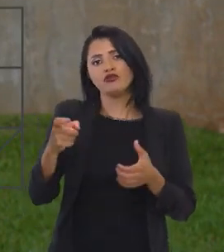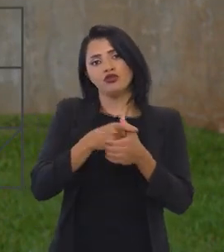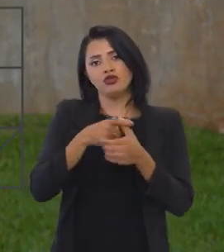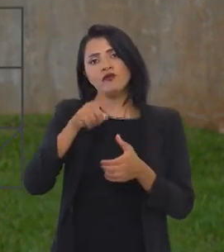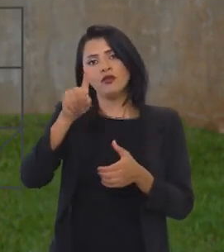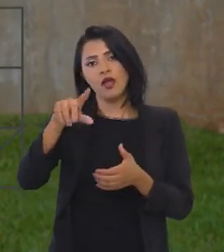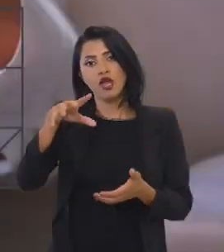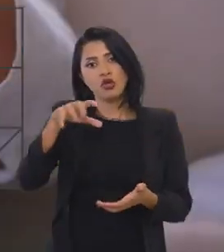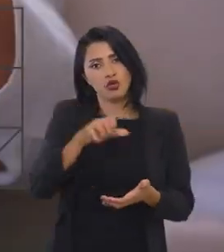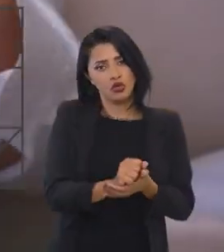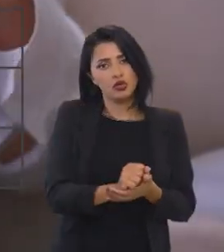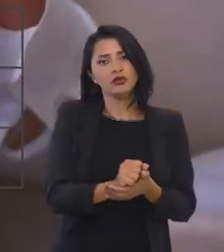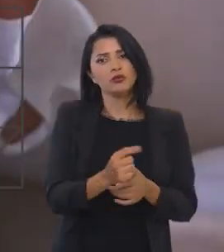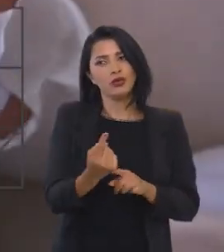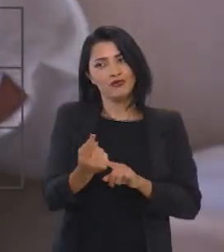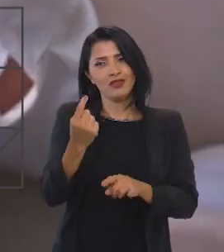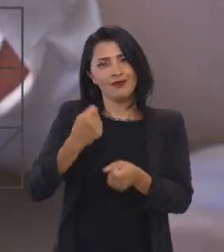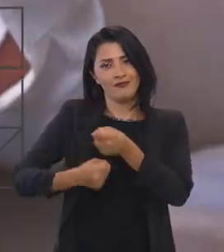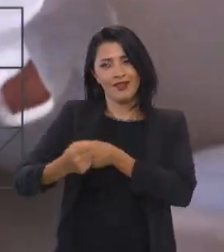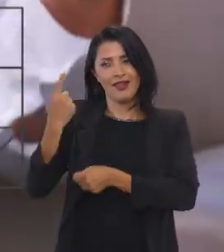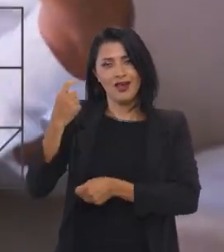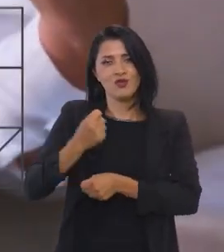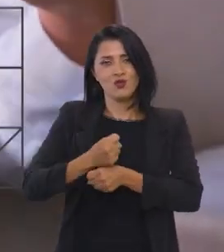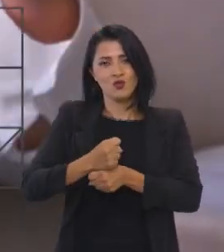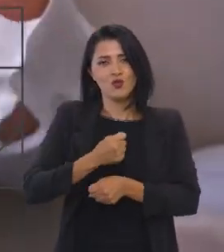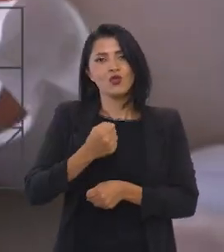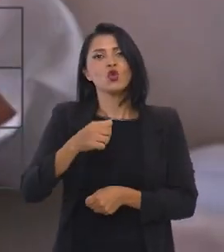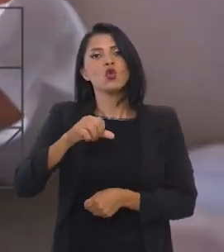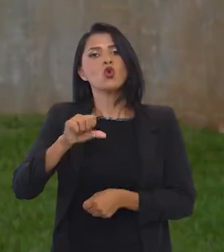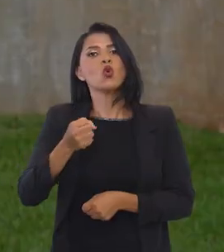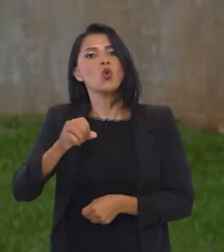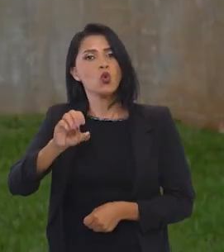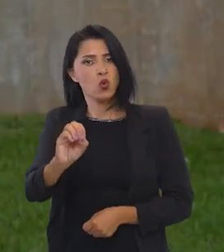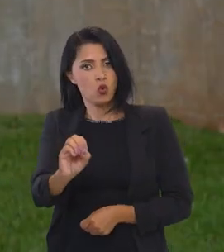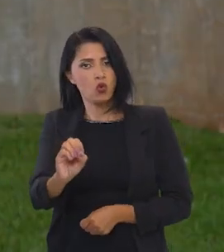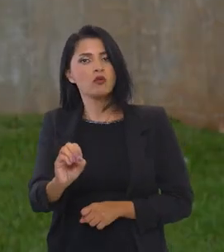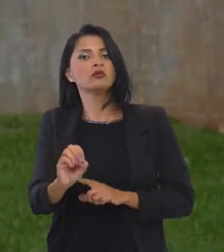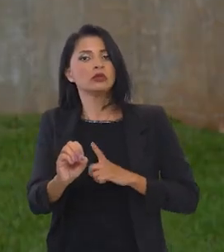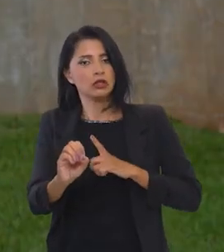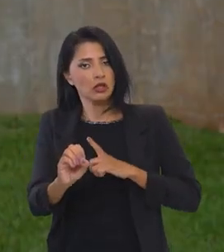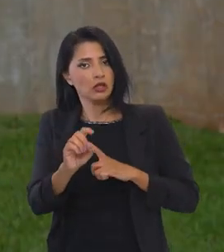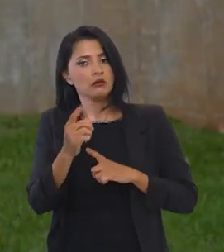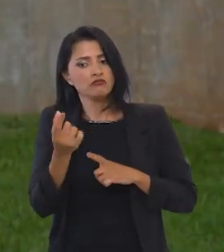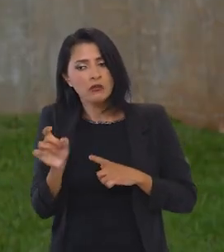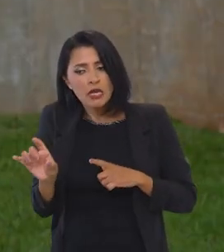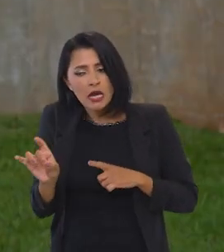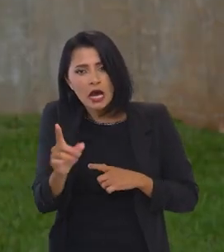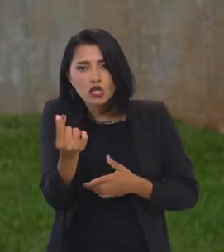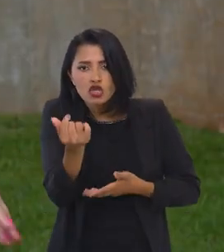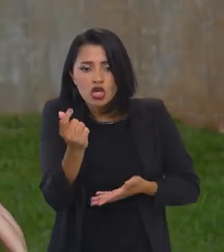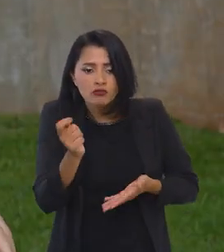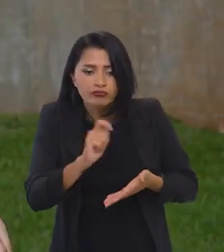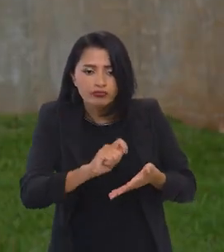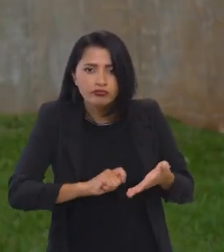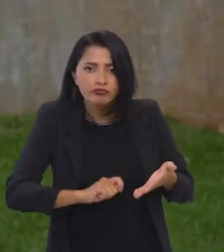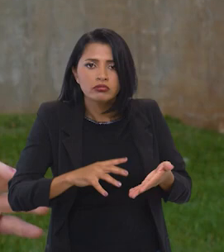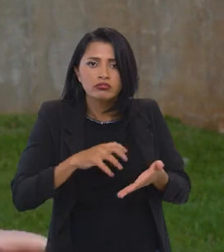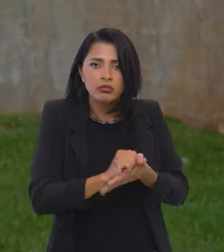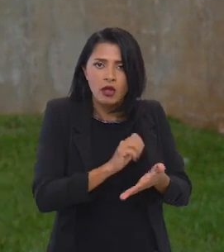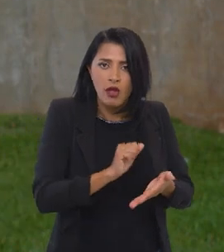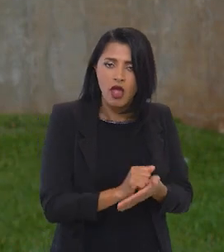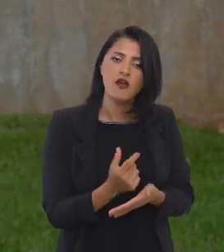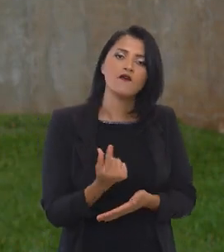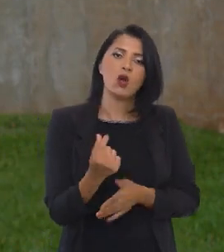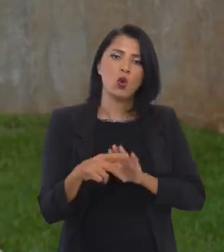registro, então a gente tem créditos dos anos 80, porque cada um desses reais lá inscritos